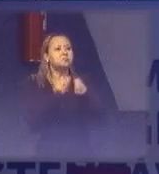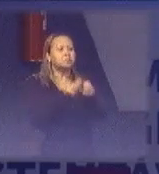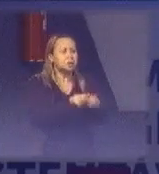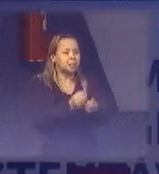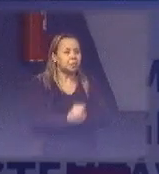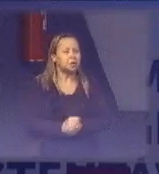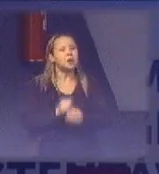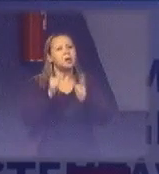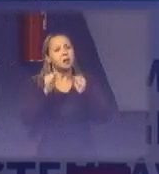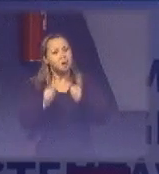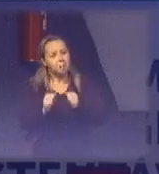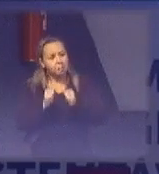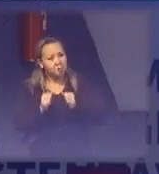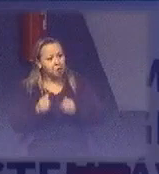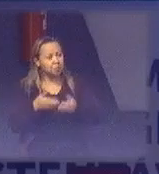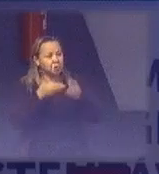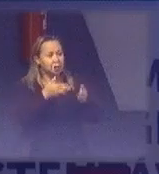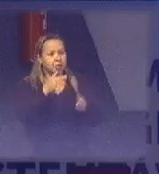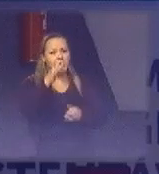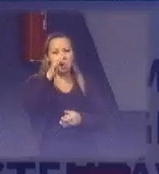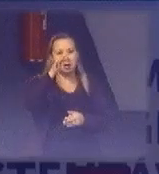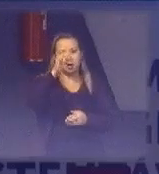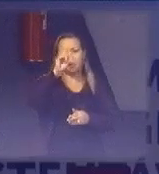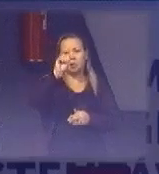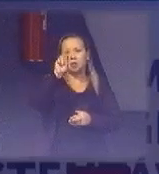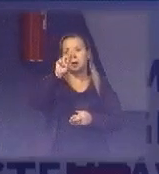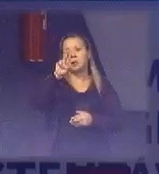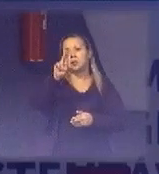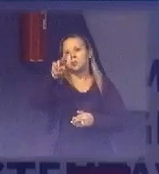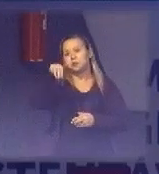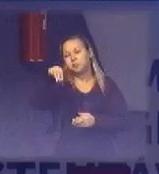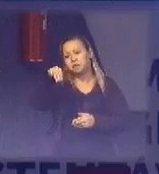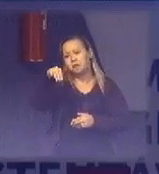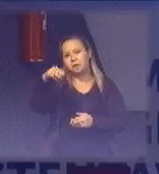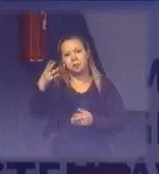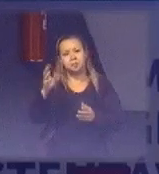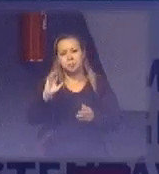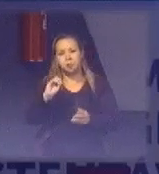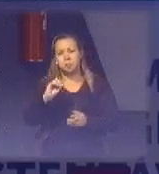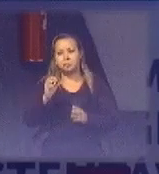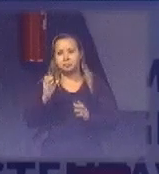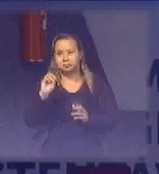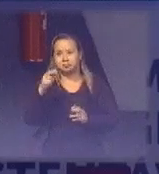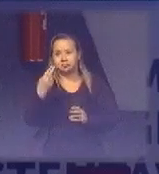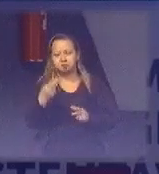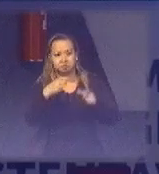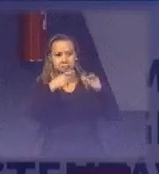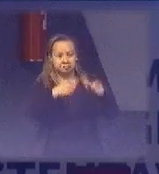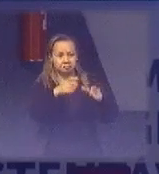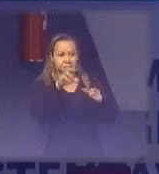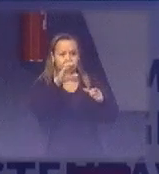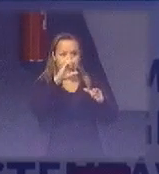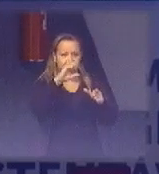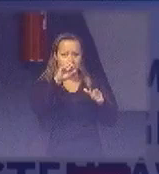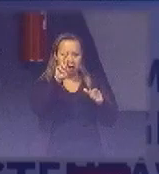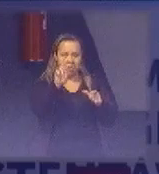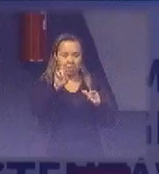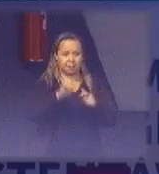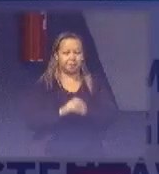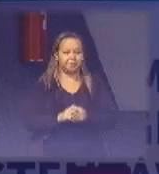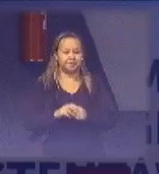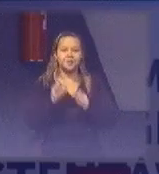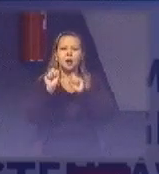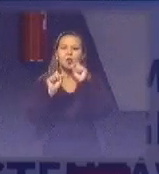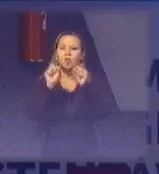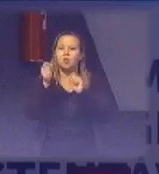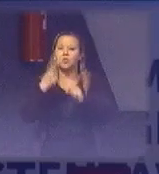entregar na sede, no fórum, comigo mesmo, eu pego quando eu retornar a São Luís. Então, o que nós estamos fazendo no